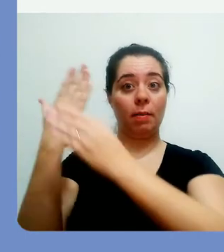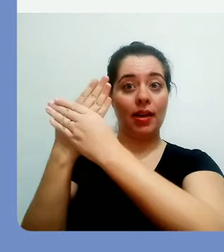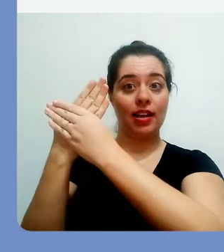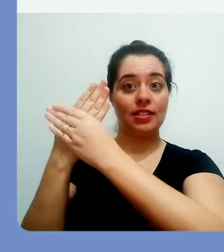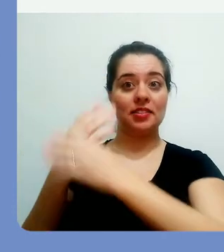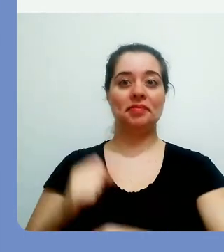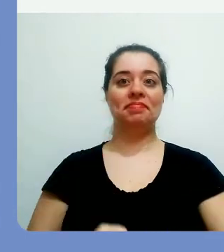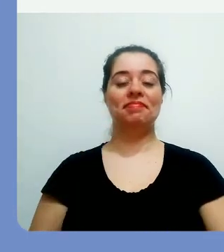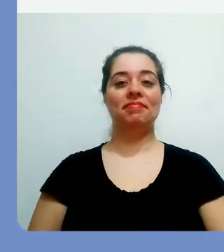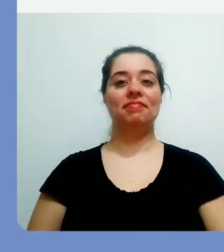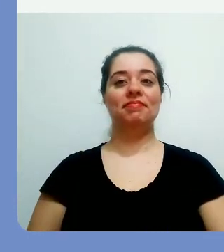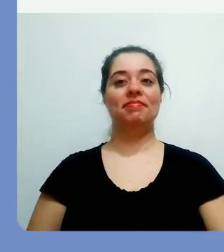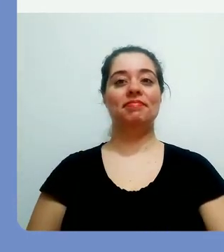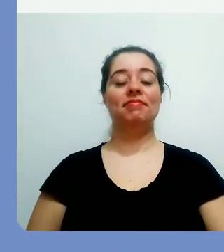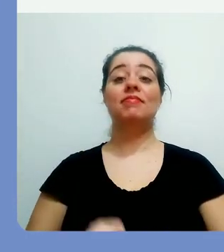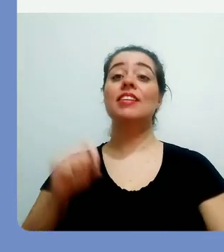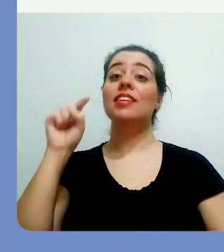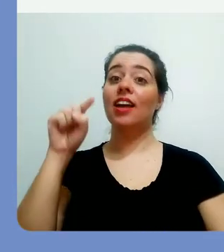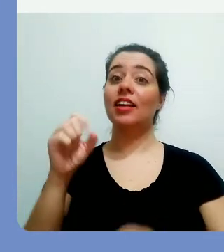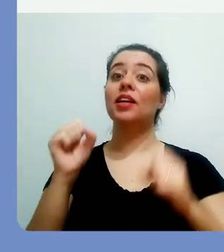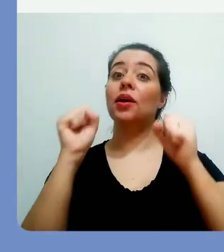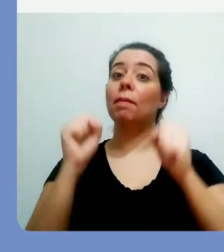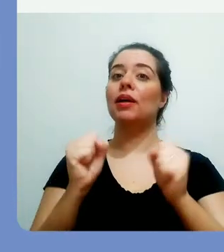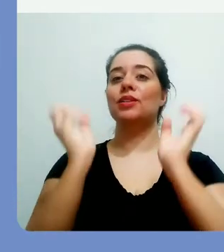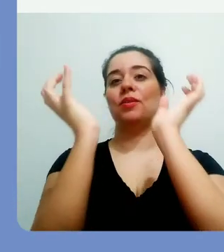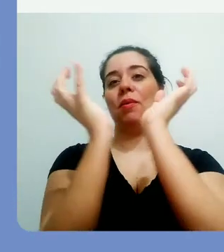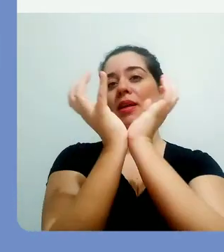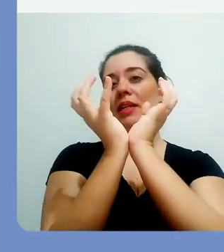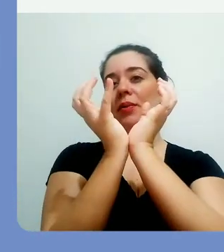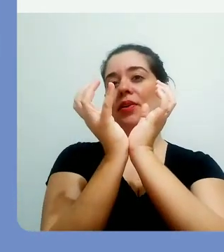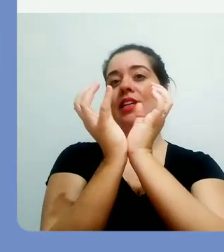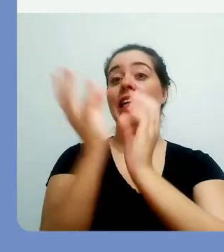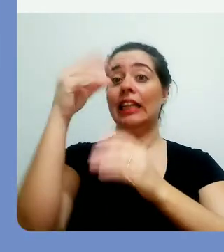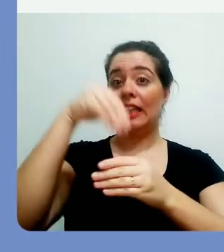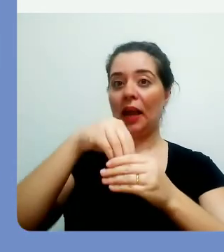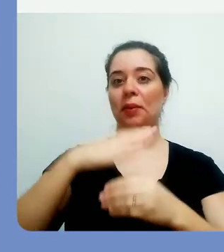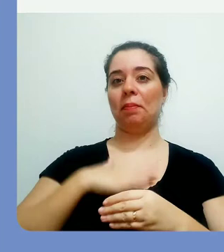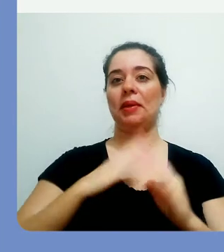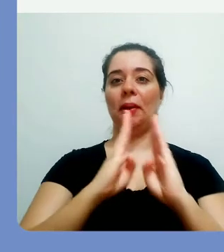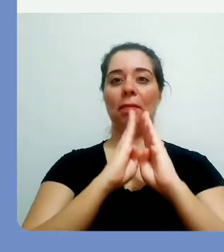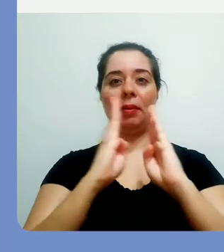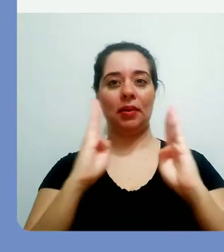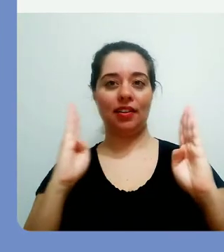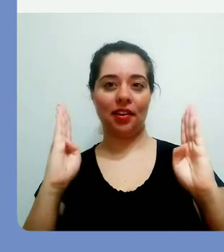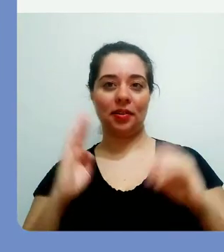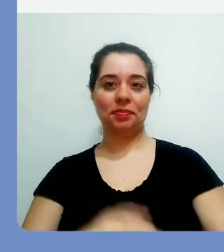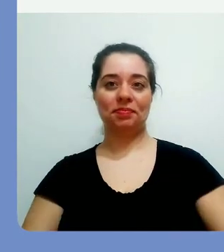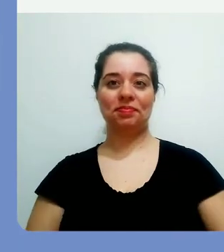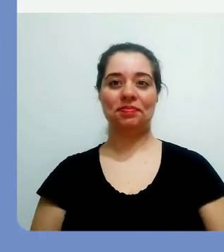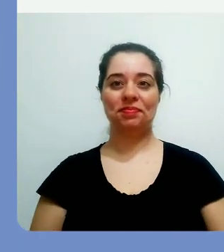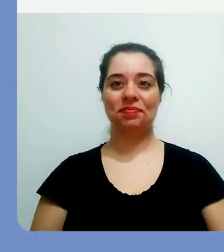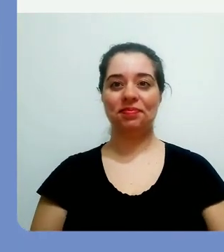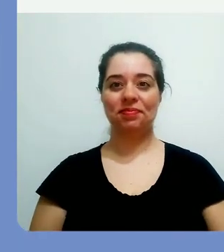Posso clicar em Nova Pasta e colocar, por exemplo, uma categoria dentro desta minha biblioteca.